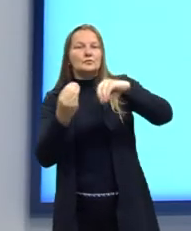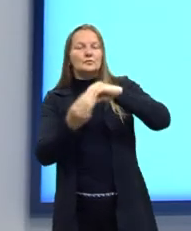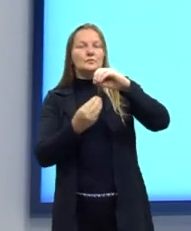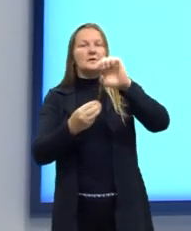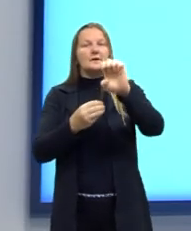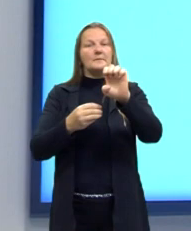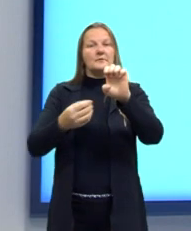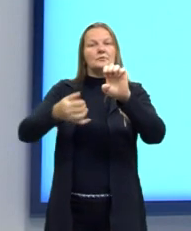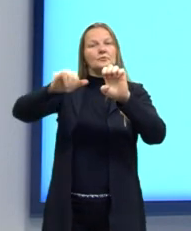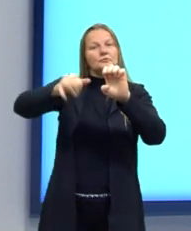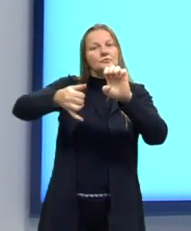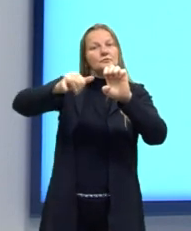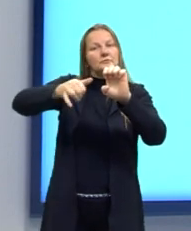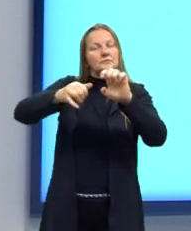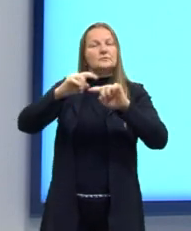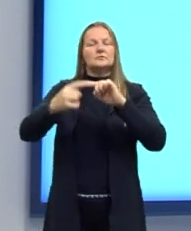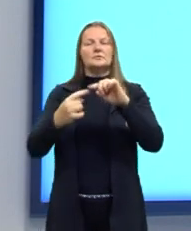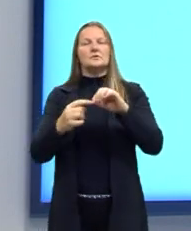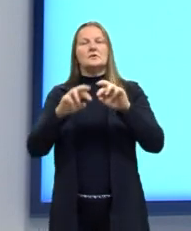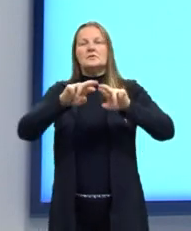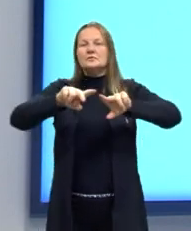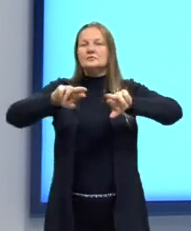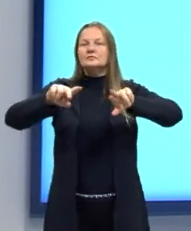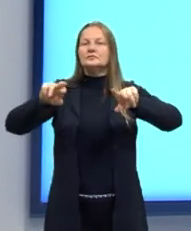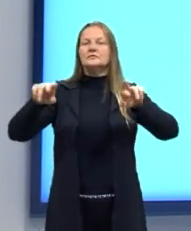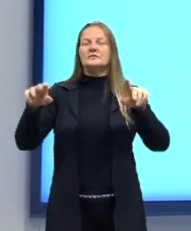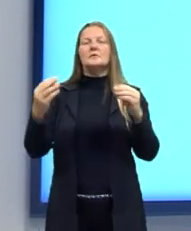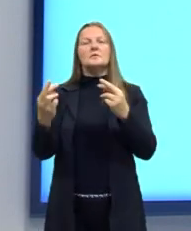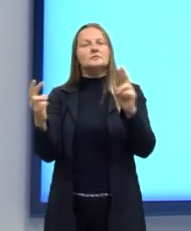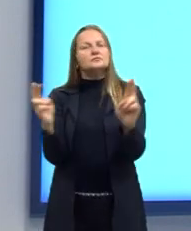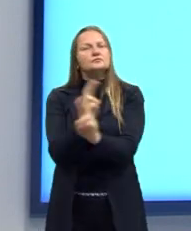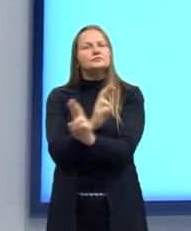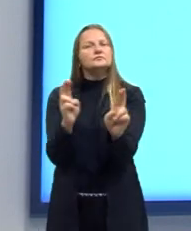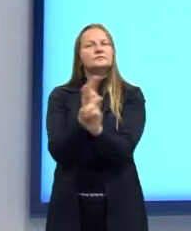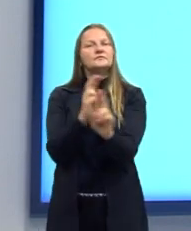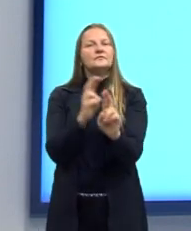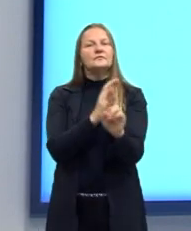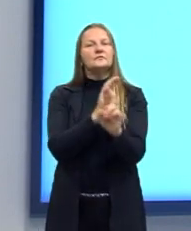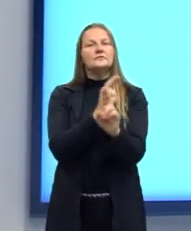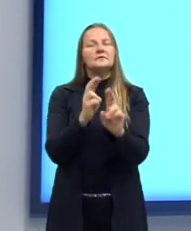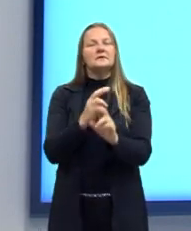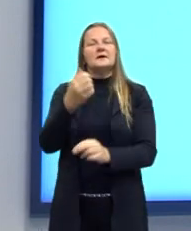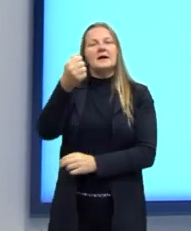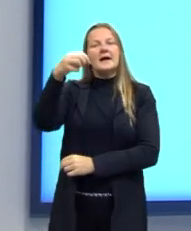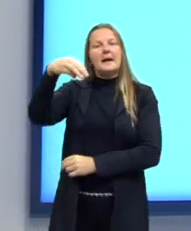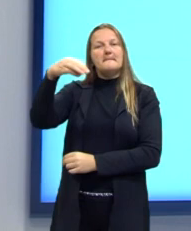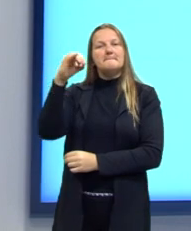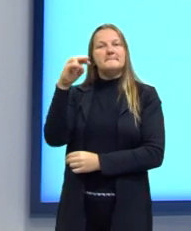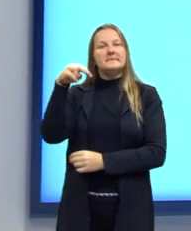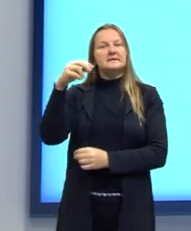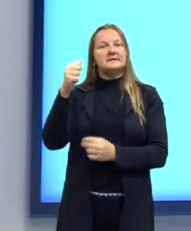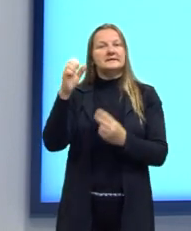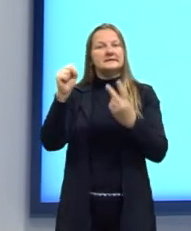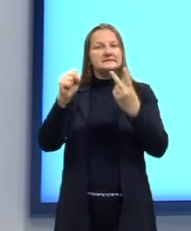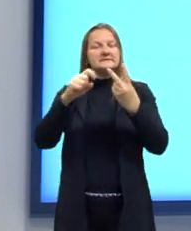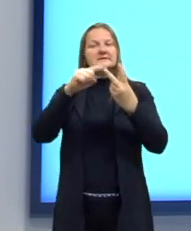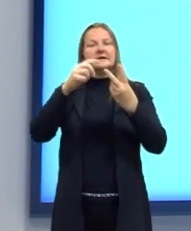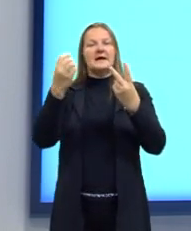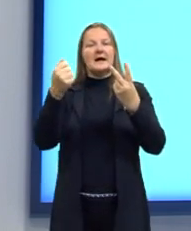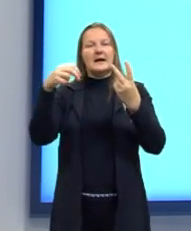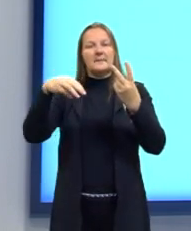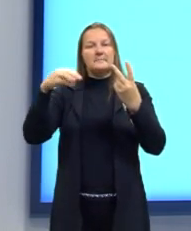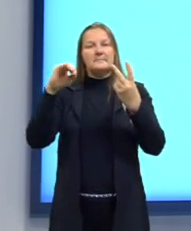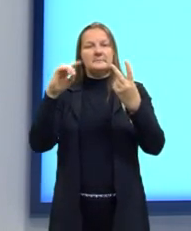várias formas e interações diferentes formando as aminas, as amidas,